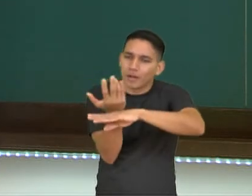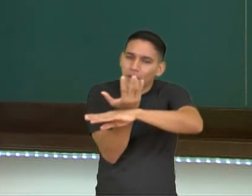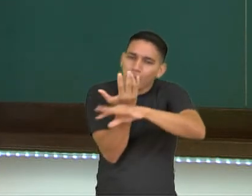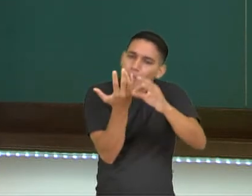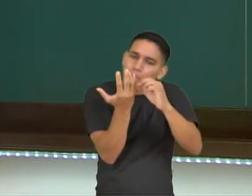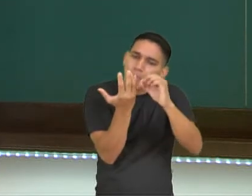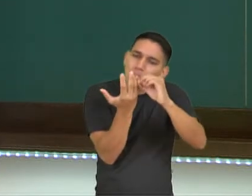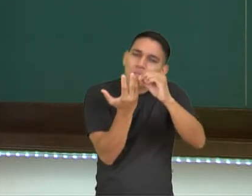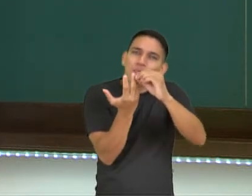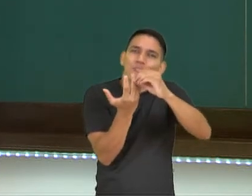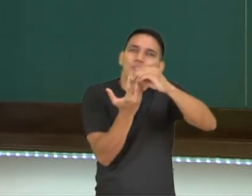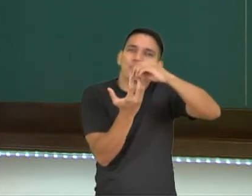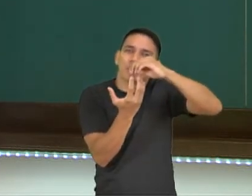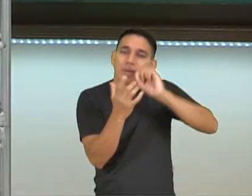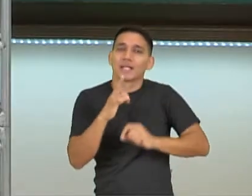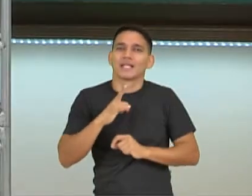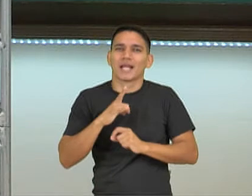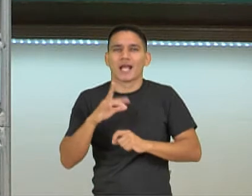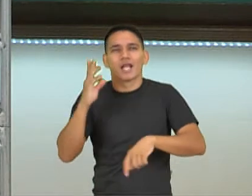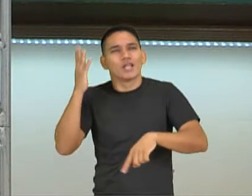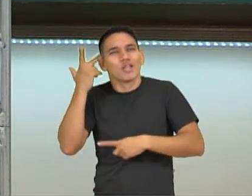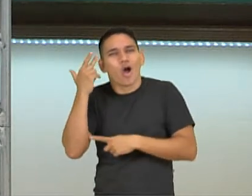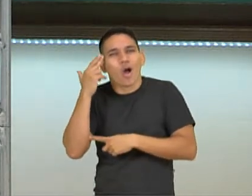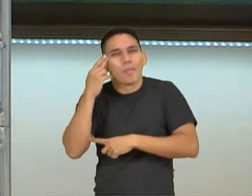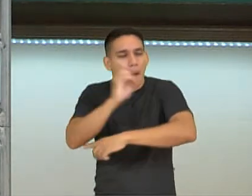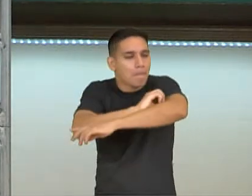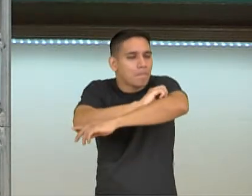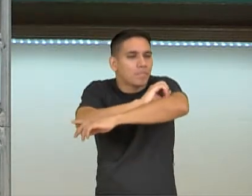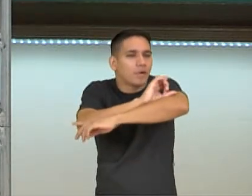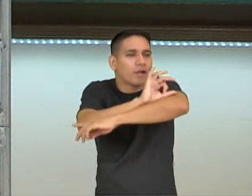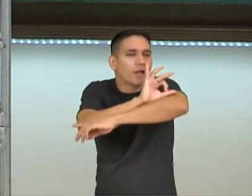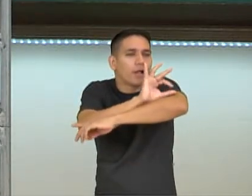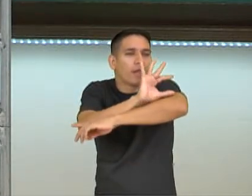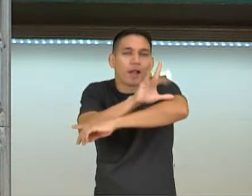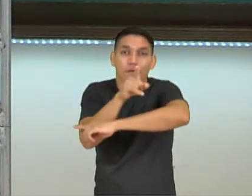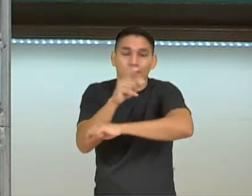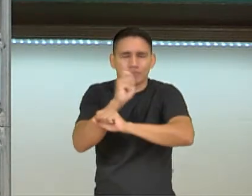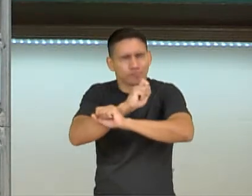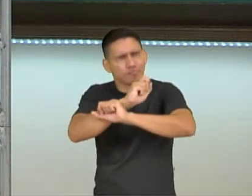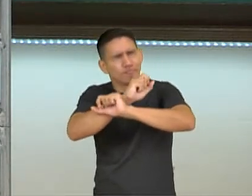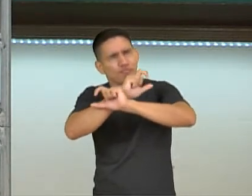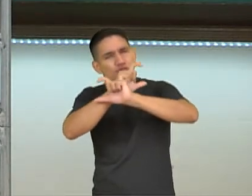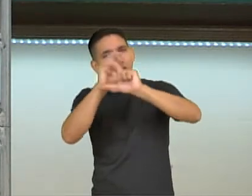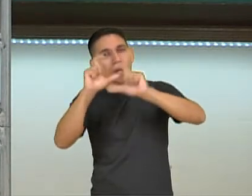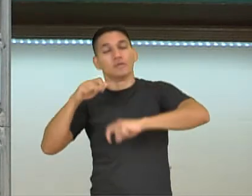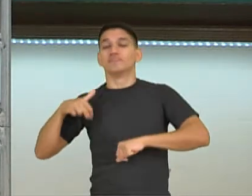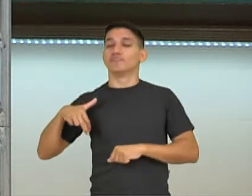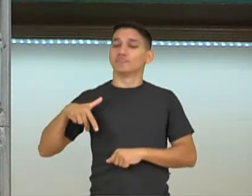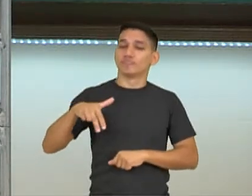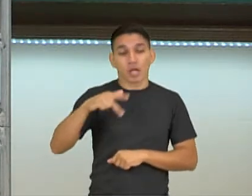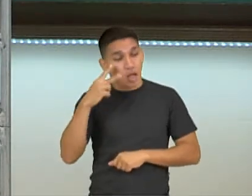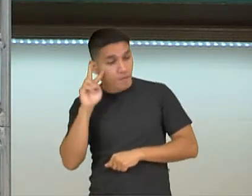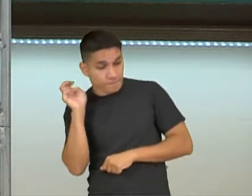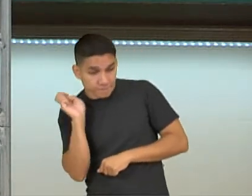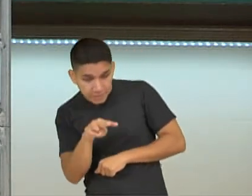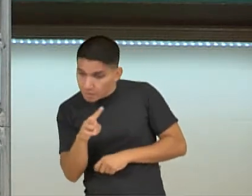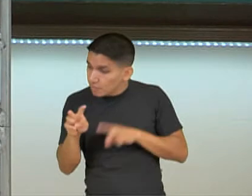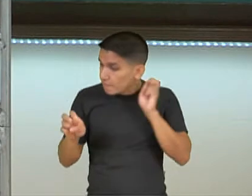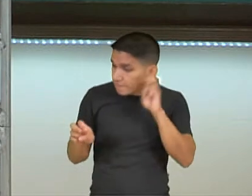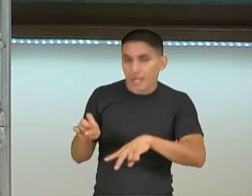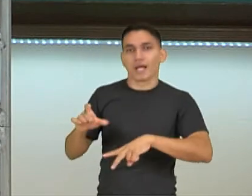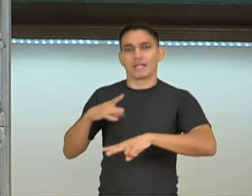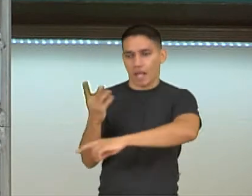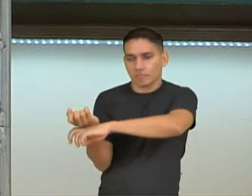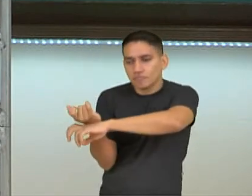tá? Então você pode perceber, de manhã cedo, por exemplo, ao você acordar, ou se você tem o hábito de sair cedo,